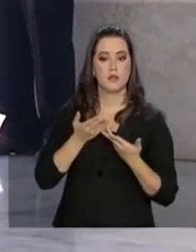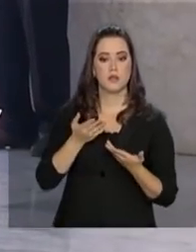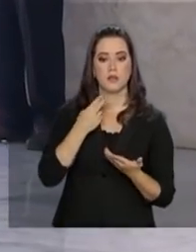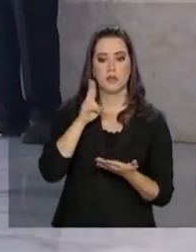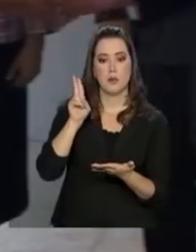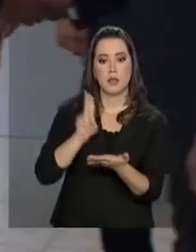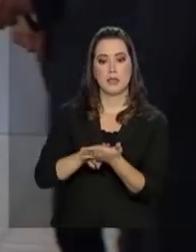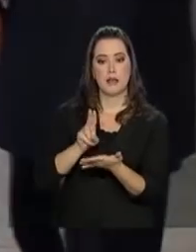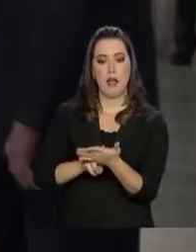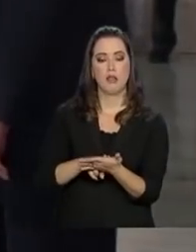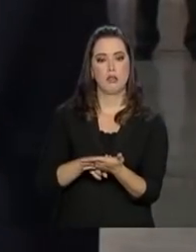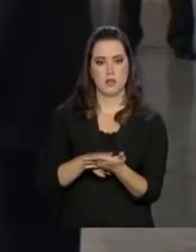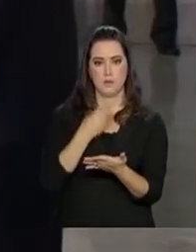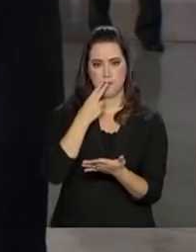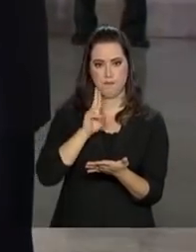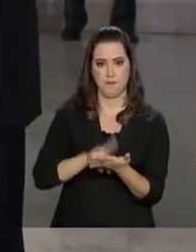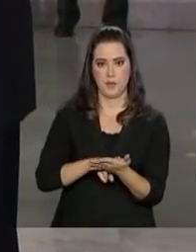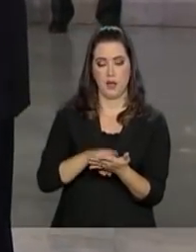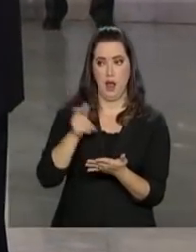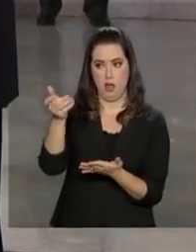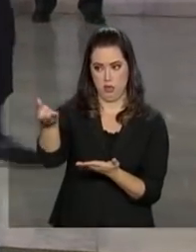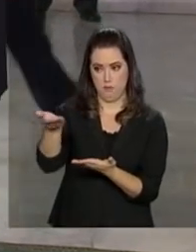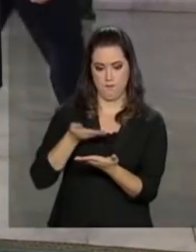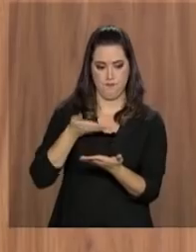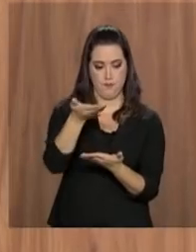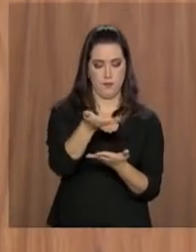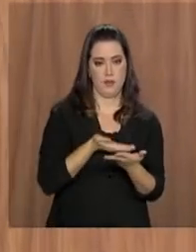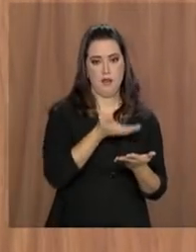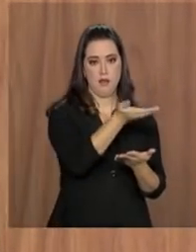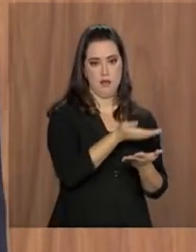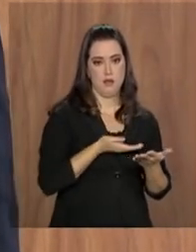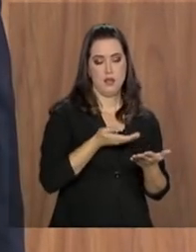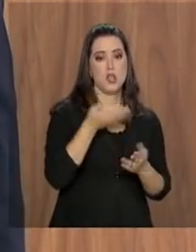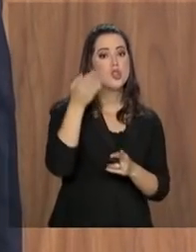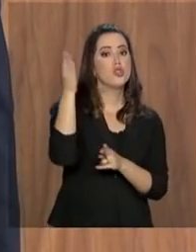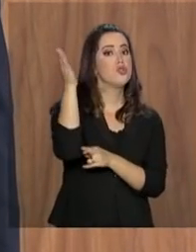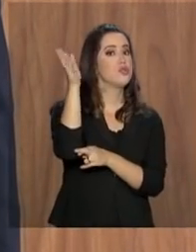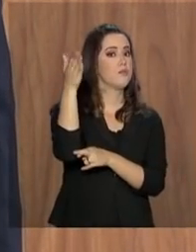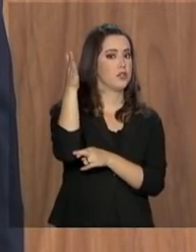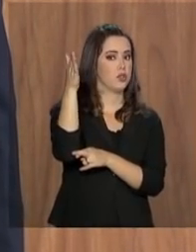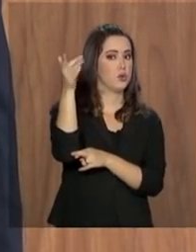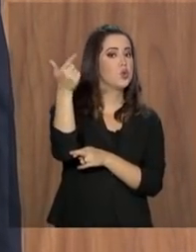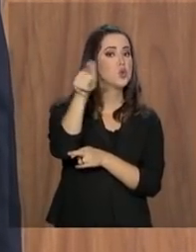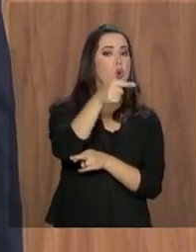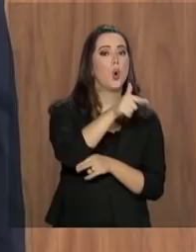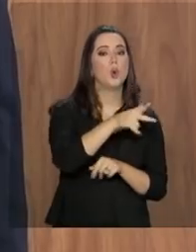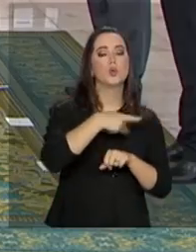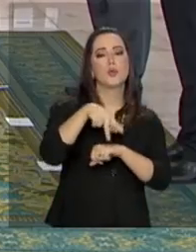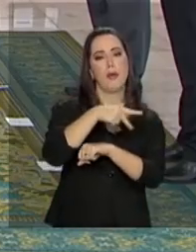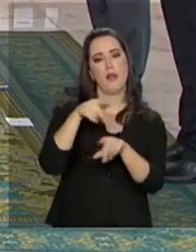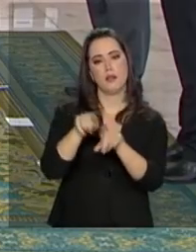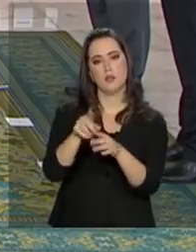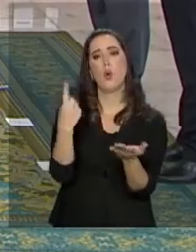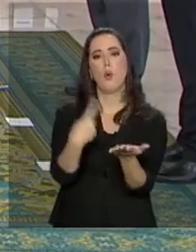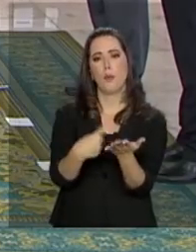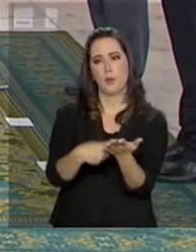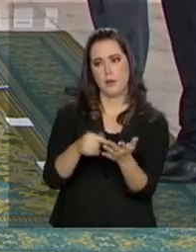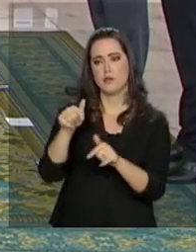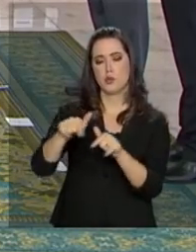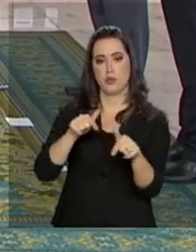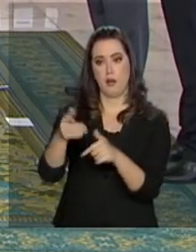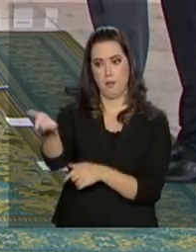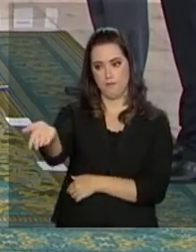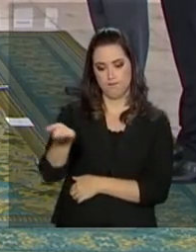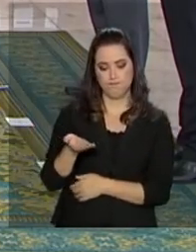cartas credenciais de embaixadores estrangeiros. Essas cartas são os documentos que formalizam a atuação